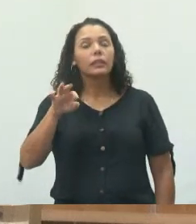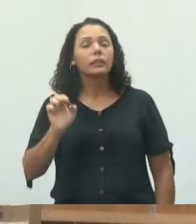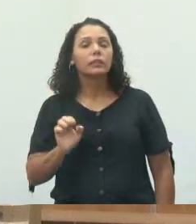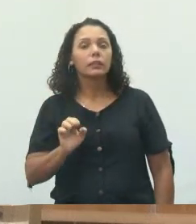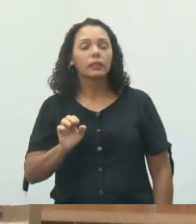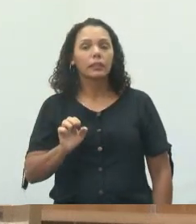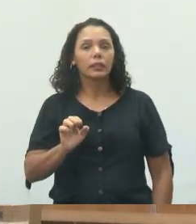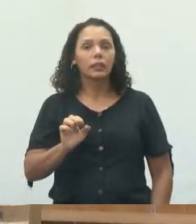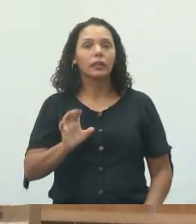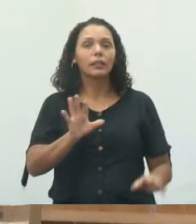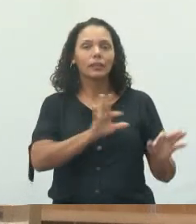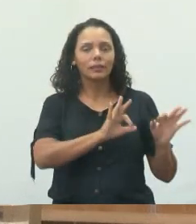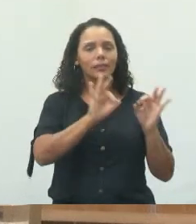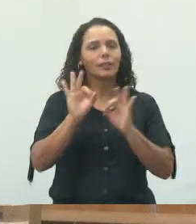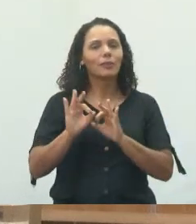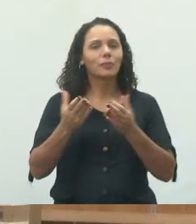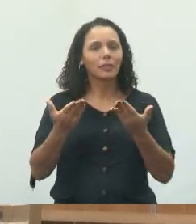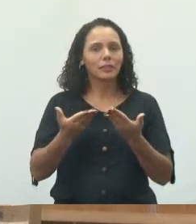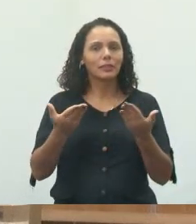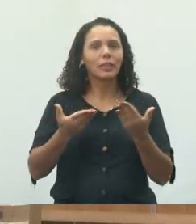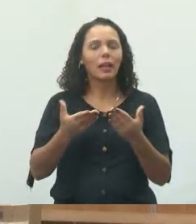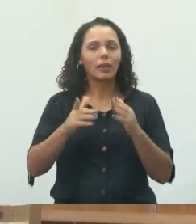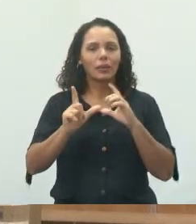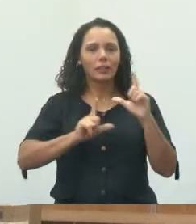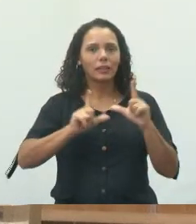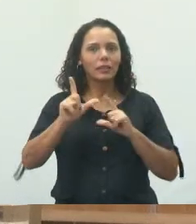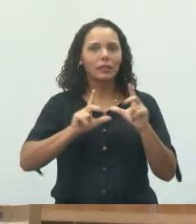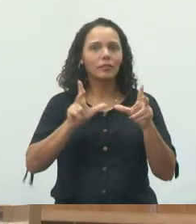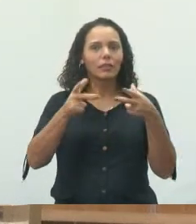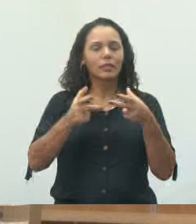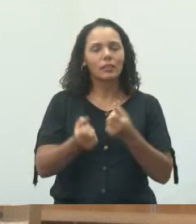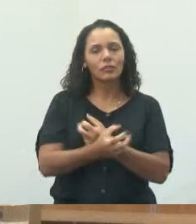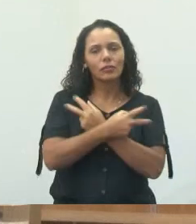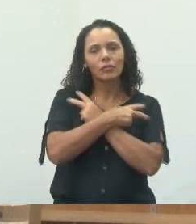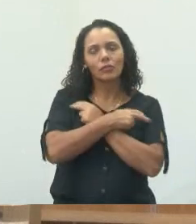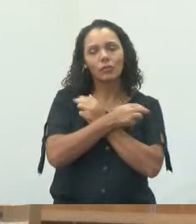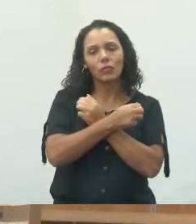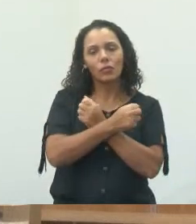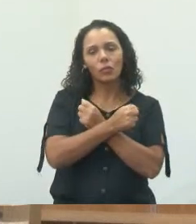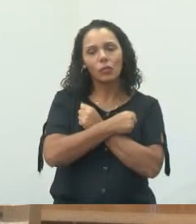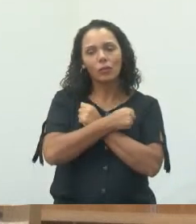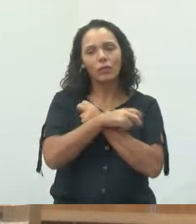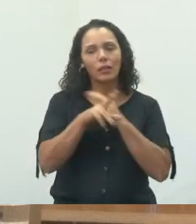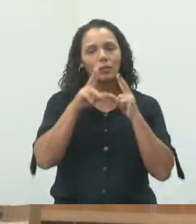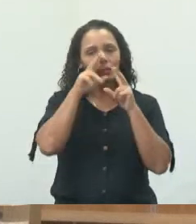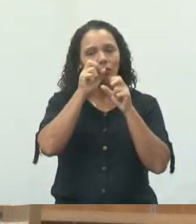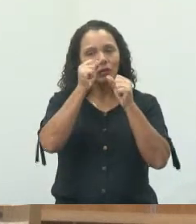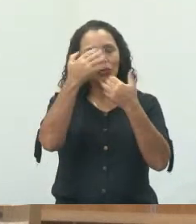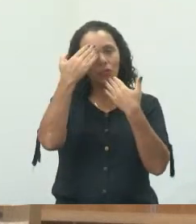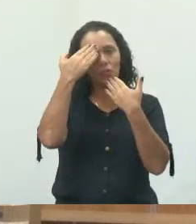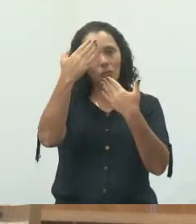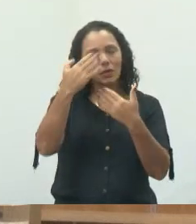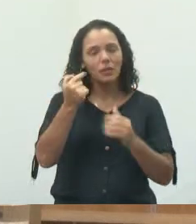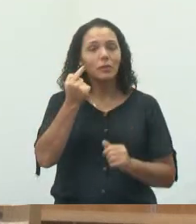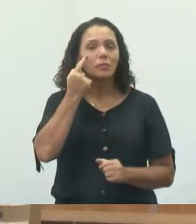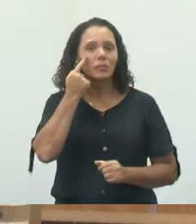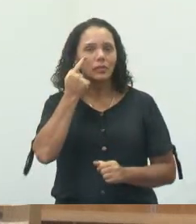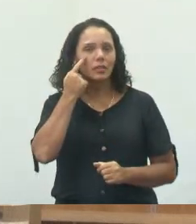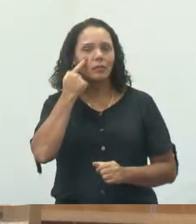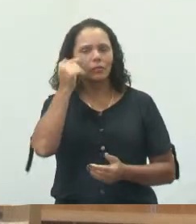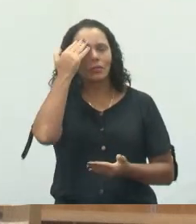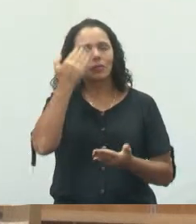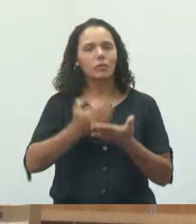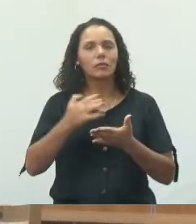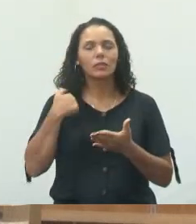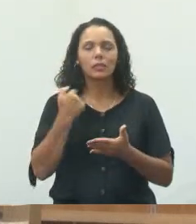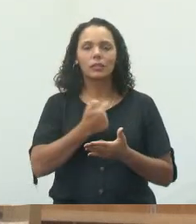Janete está nos acompanhando nesse exato momento. Um forte abraço, viu, minha amiga? Obrigado aí por estar prestigiando e confiando